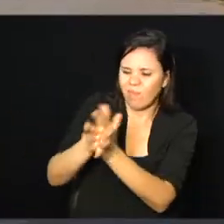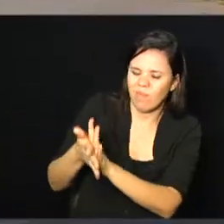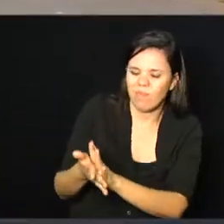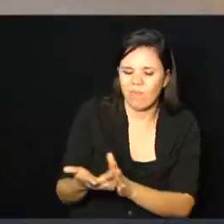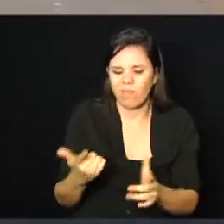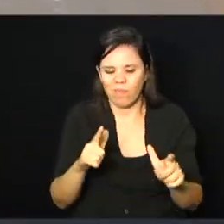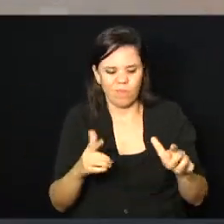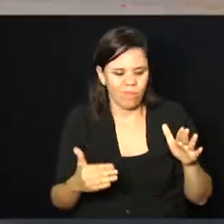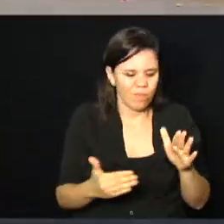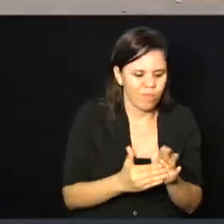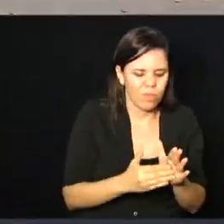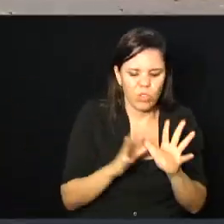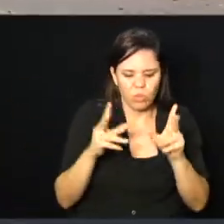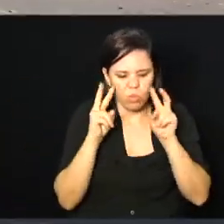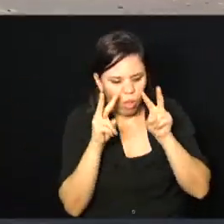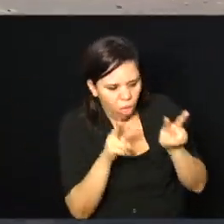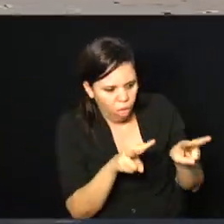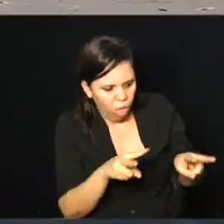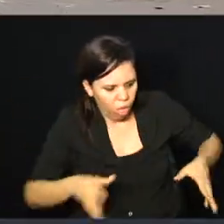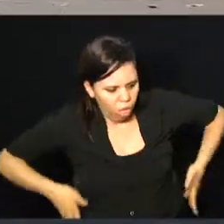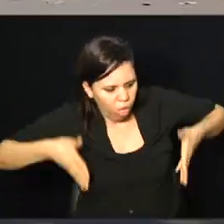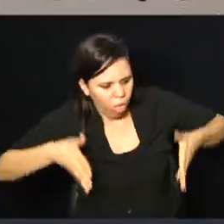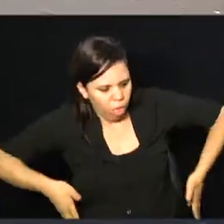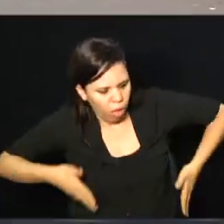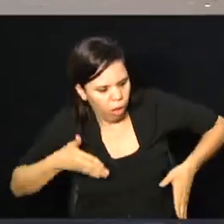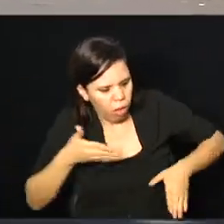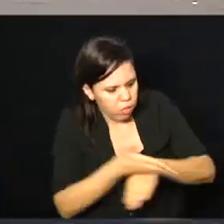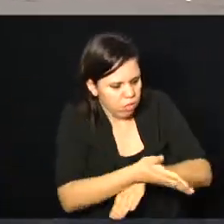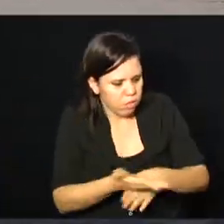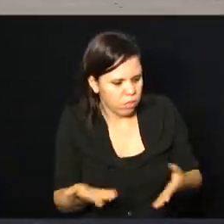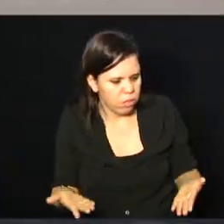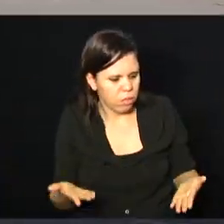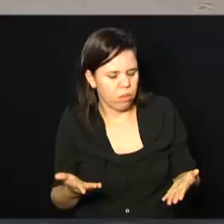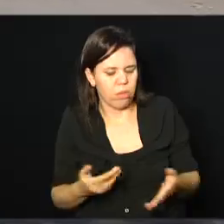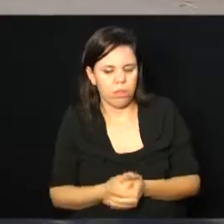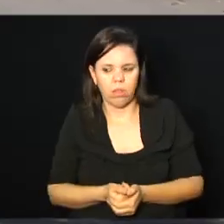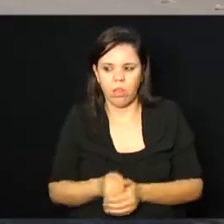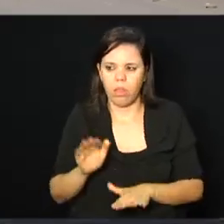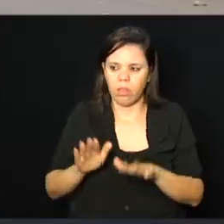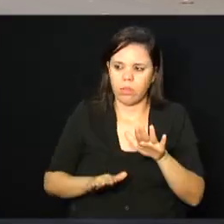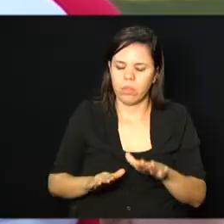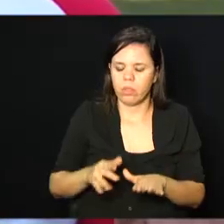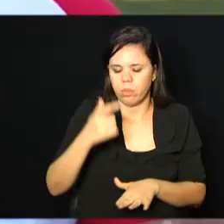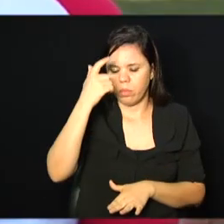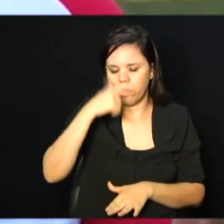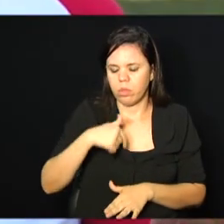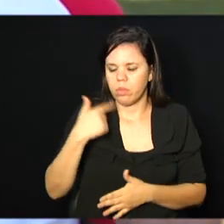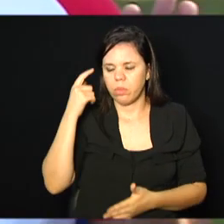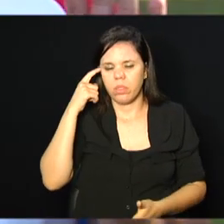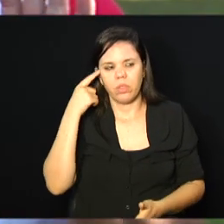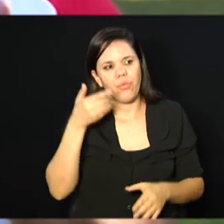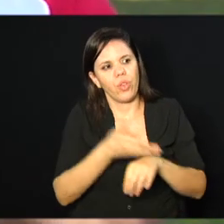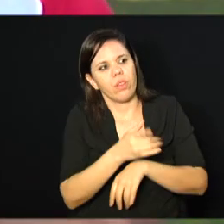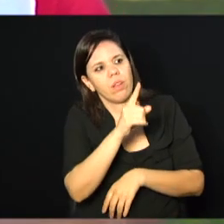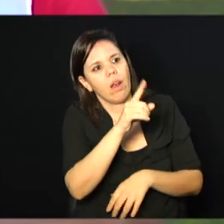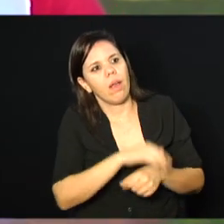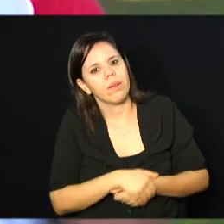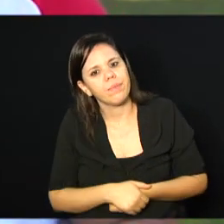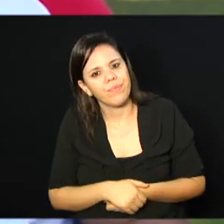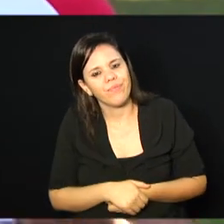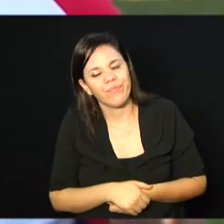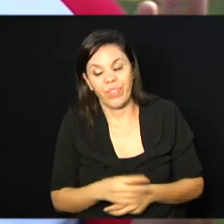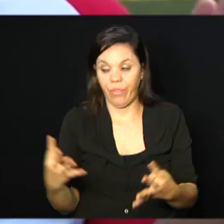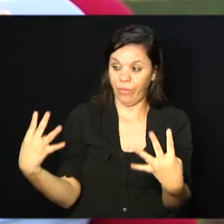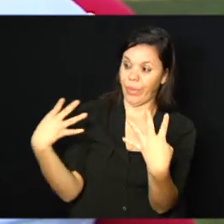todo mundo fica olhando. Então, a primeira reação que eles têm pra qualquer coisa é essa. vão entrar lá, vão me olhar de uma